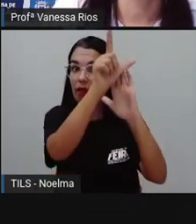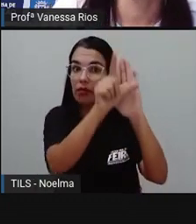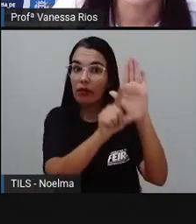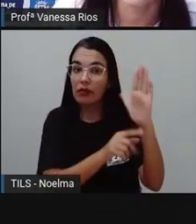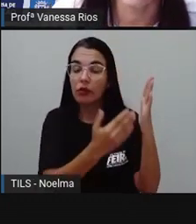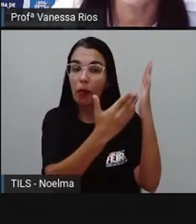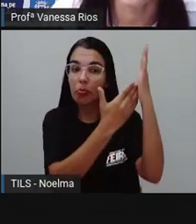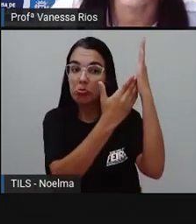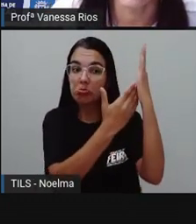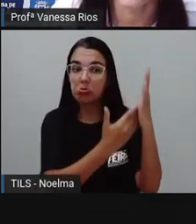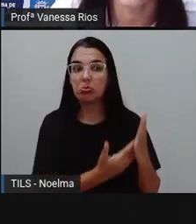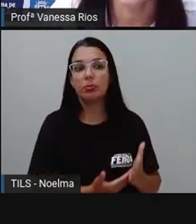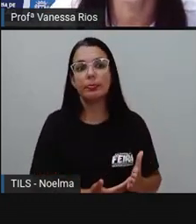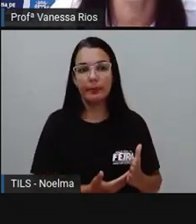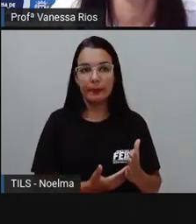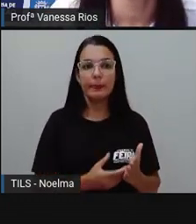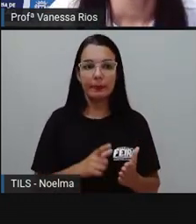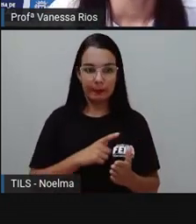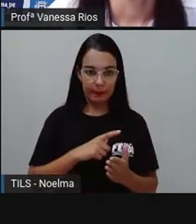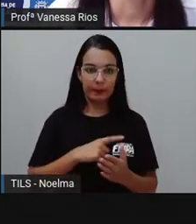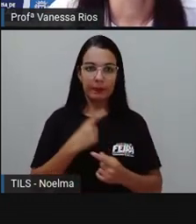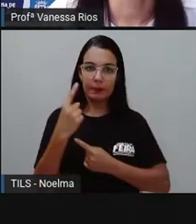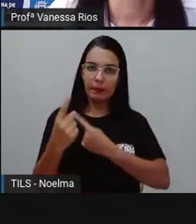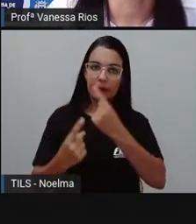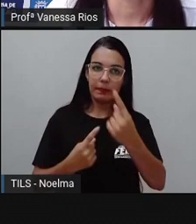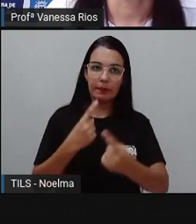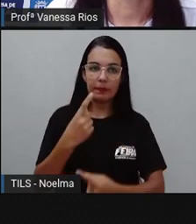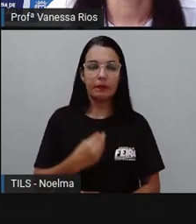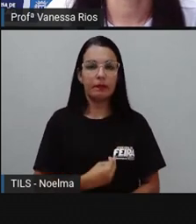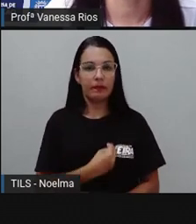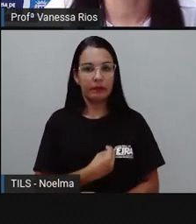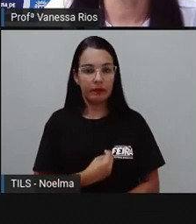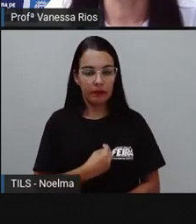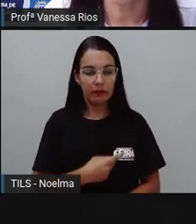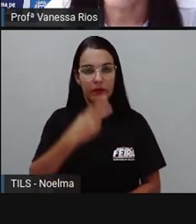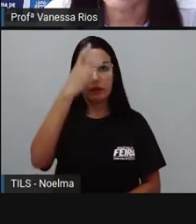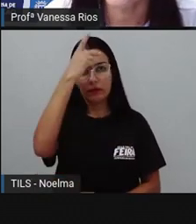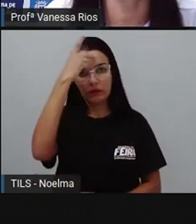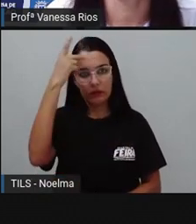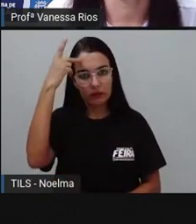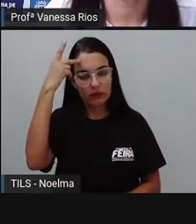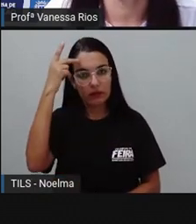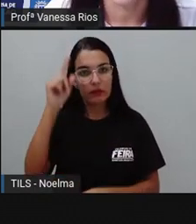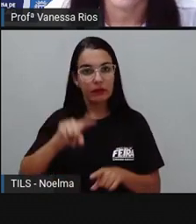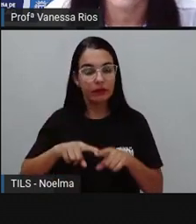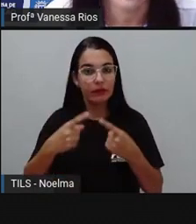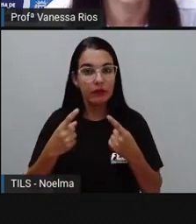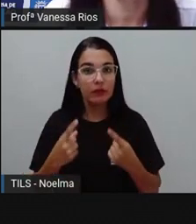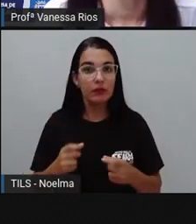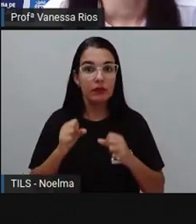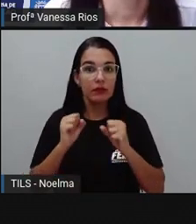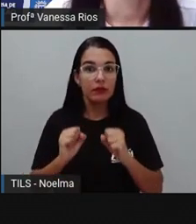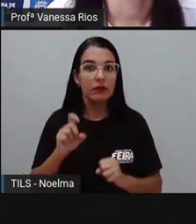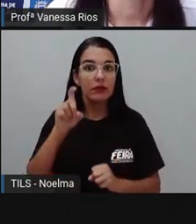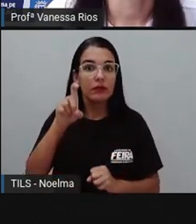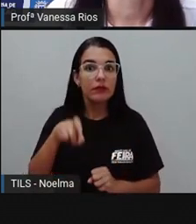como ele acontece na vida das pessoas, São considerados crimes pelas leis